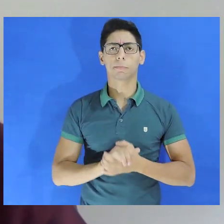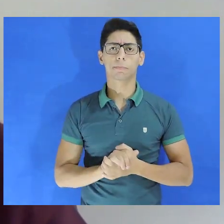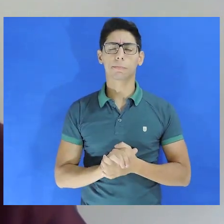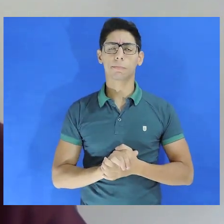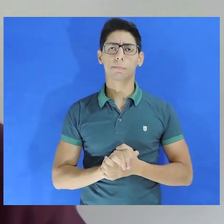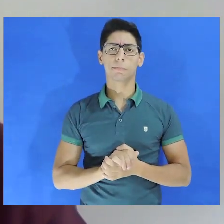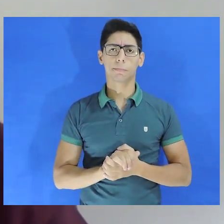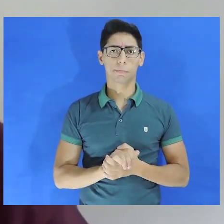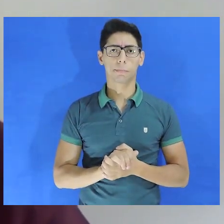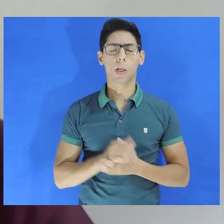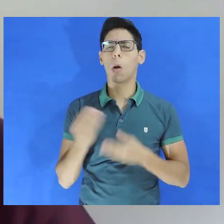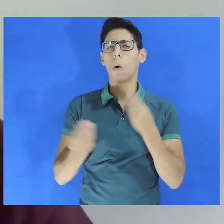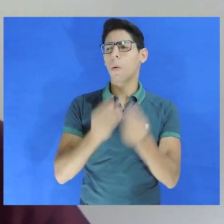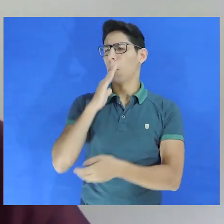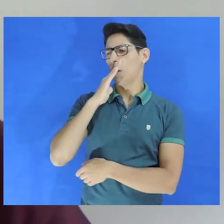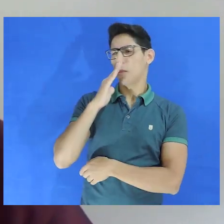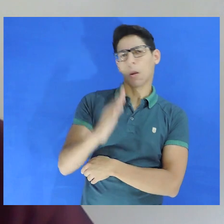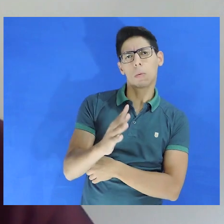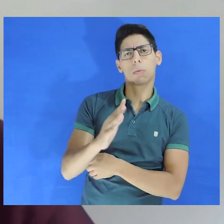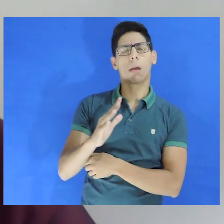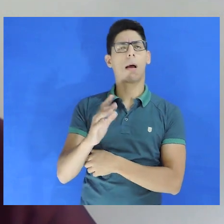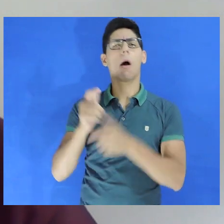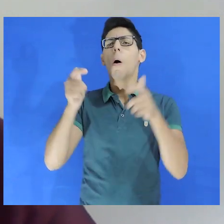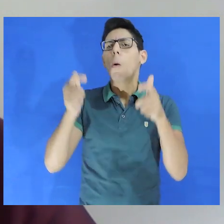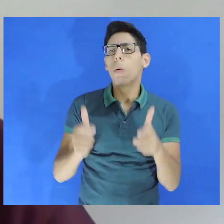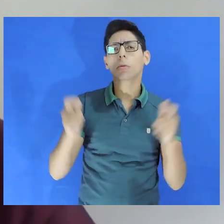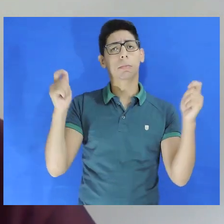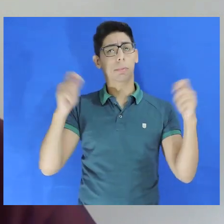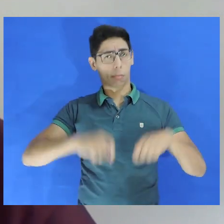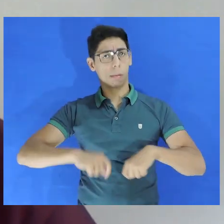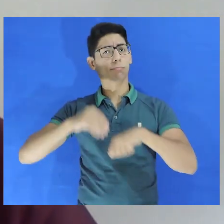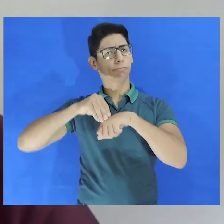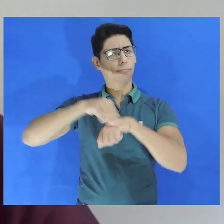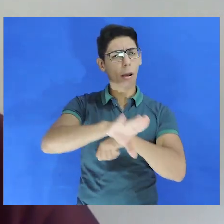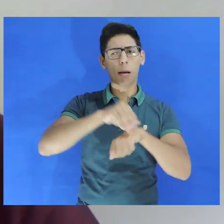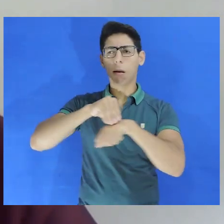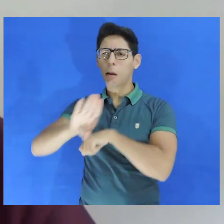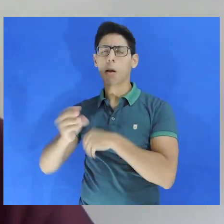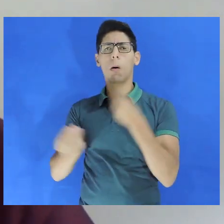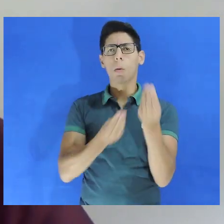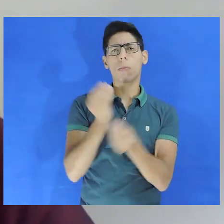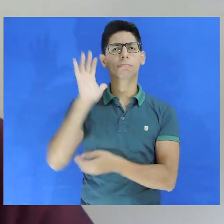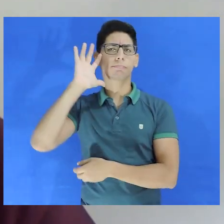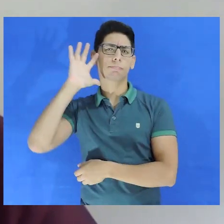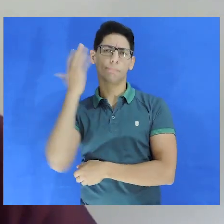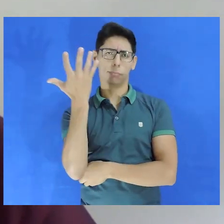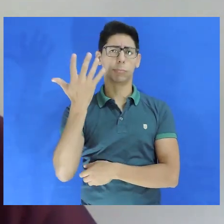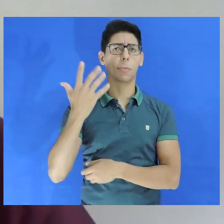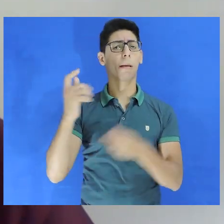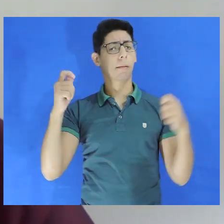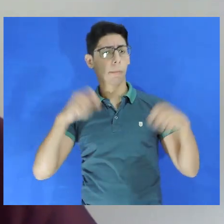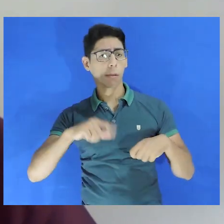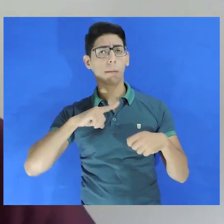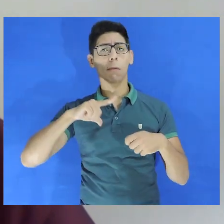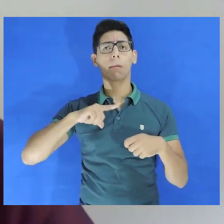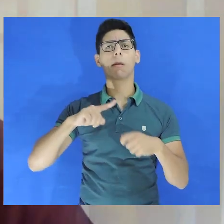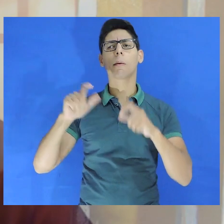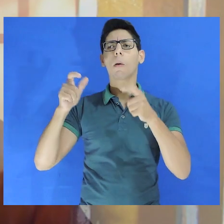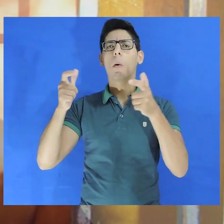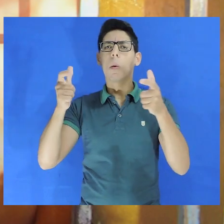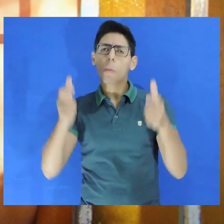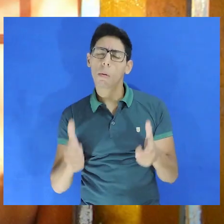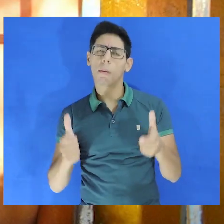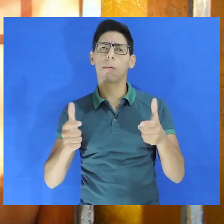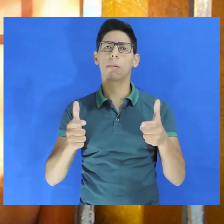no cárcere? Como denunciar? Onde podemos denunciar? Quais caminhos são possíveis? Quais órgãos da